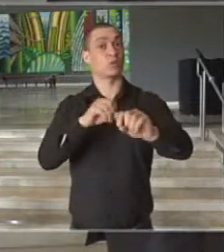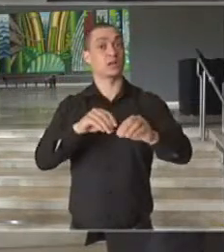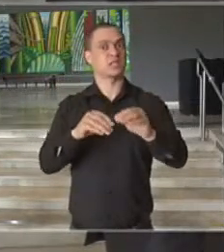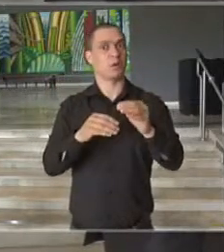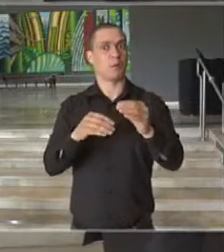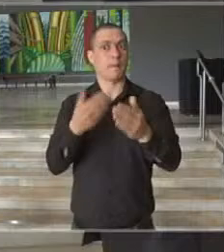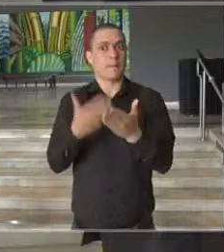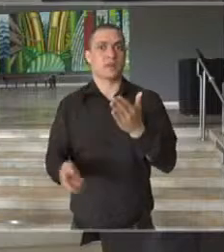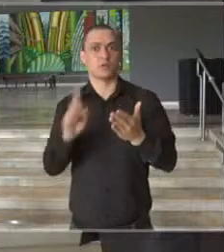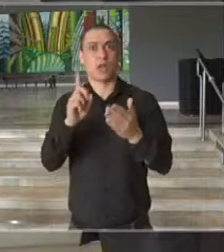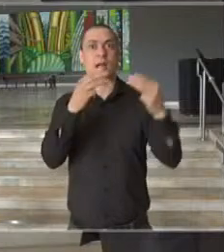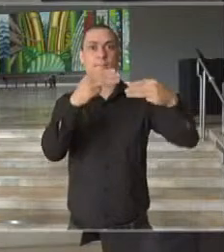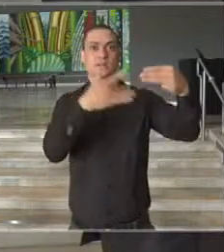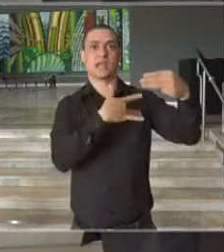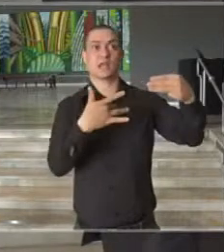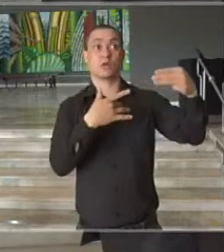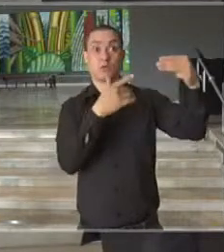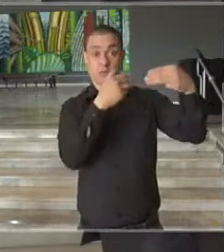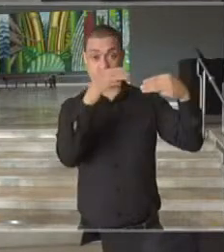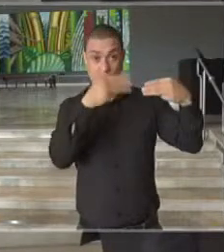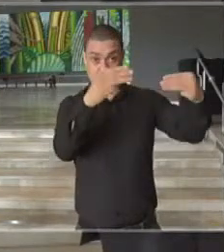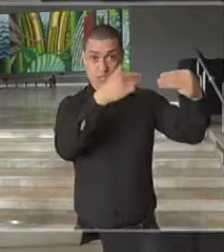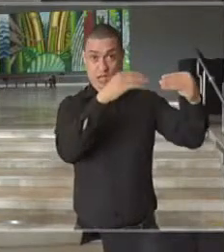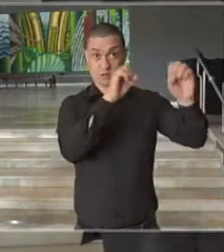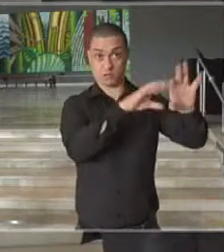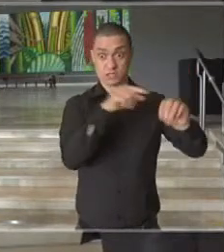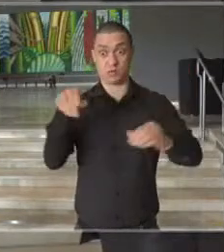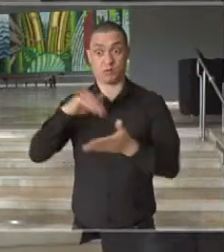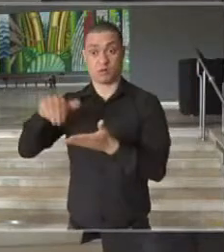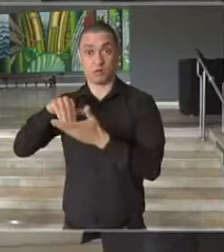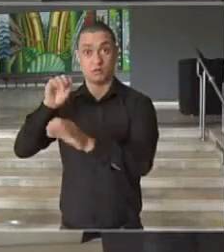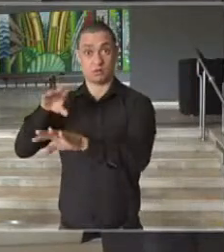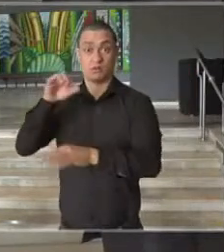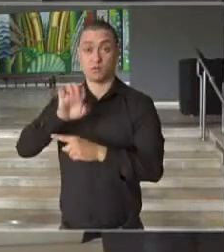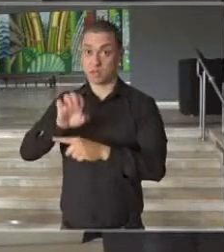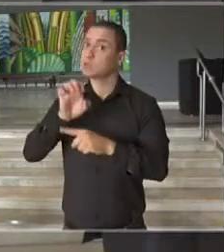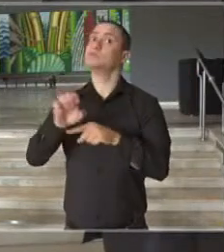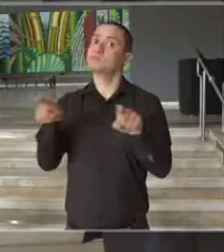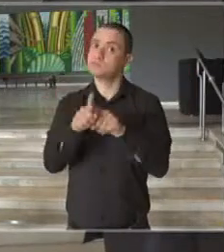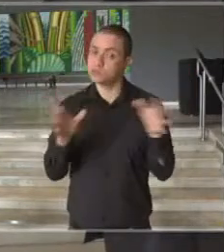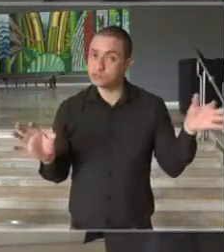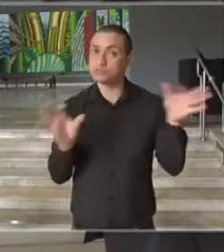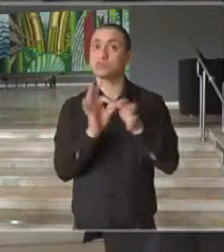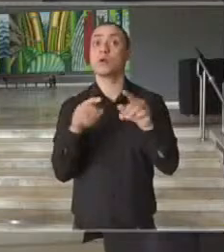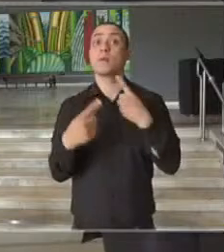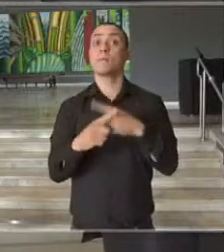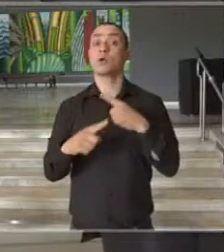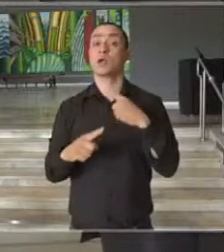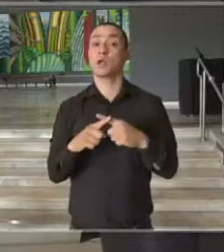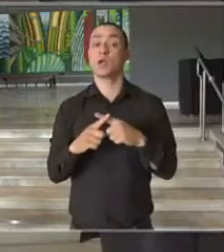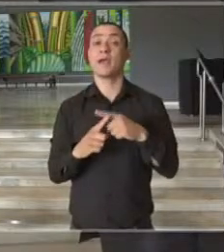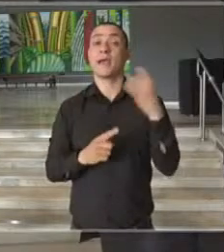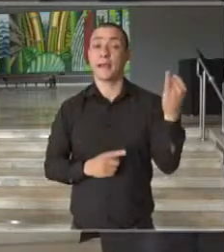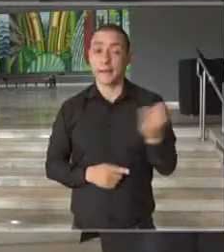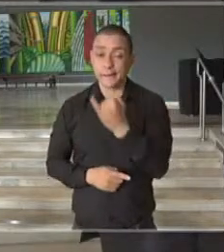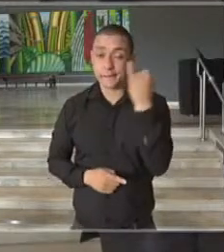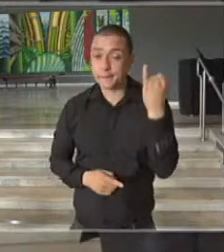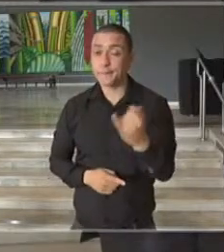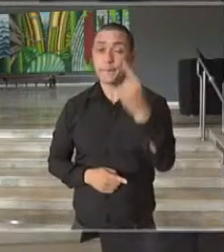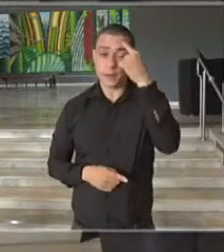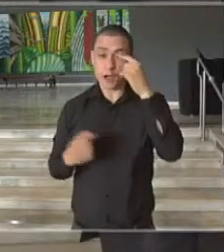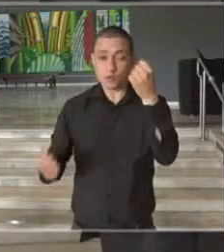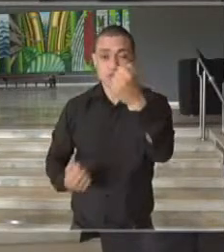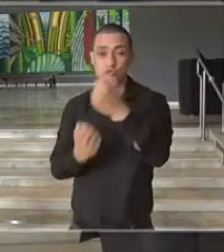pode fugir, seja o Ministério da Educação, seja a Secretaria de Educação de Estado, e saliento isso, porque é fundamental esse